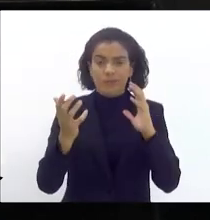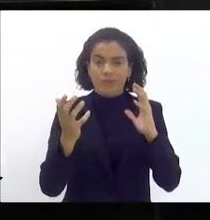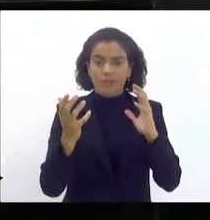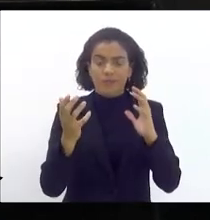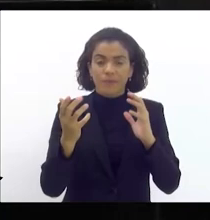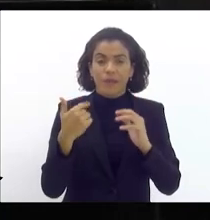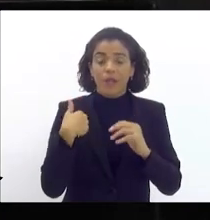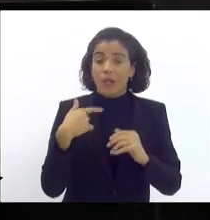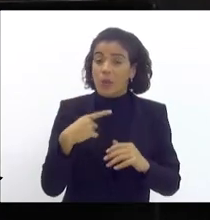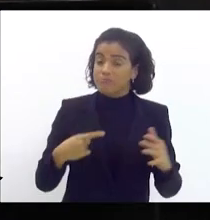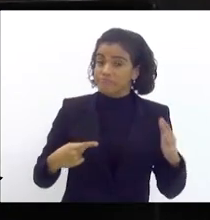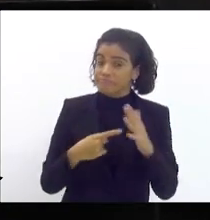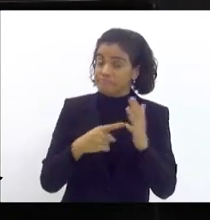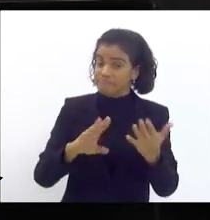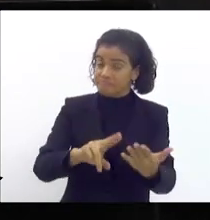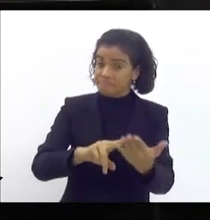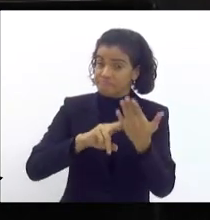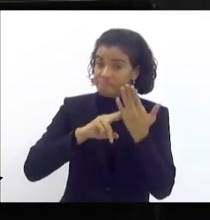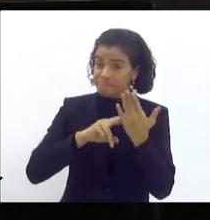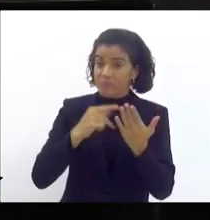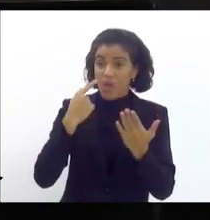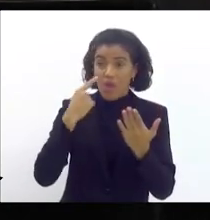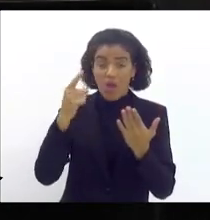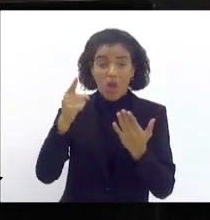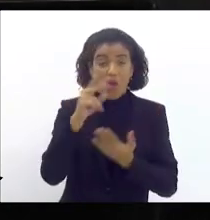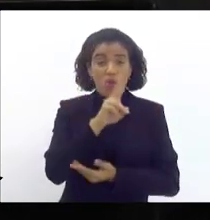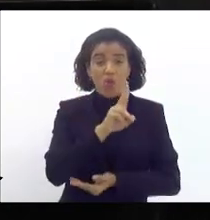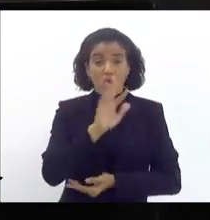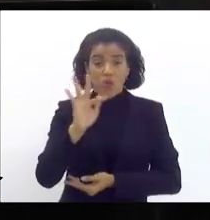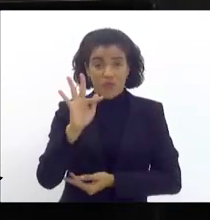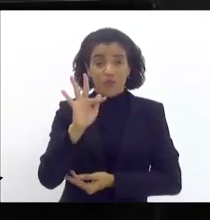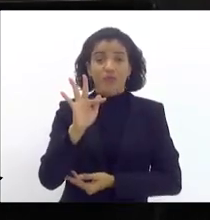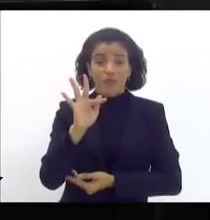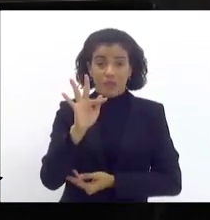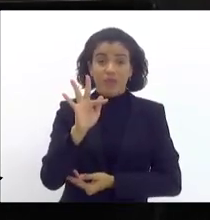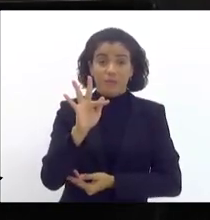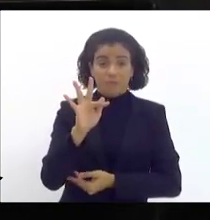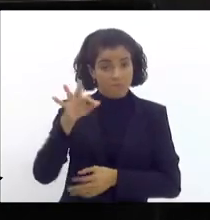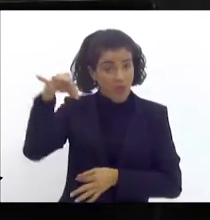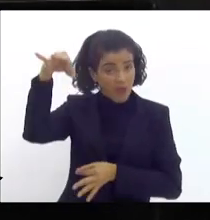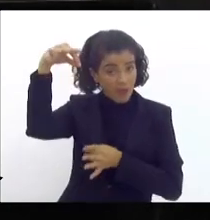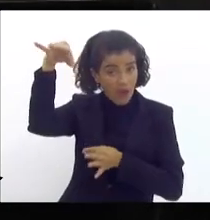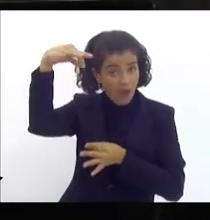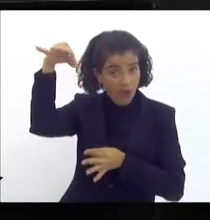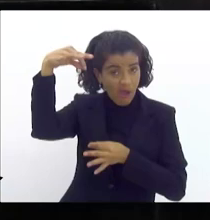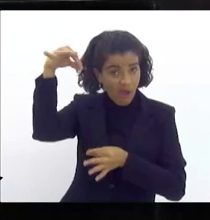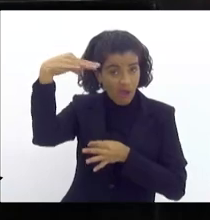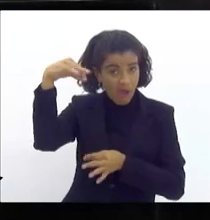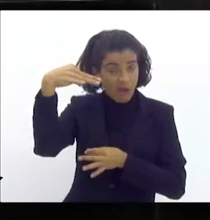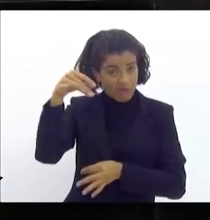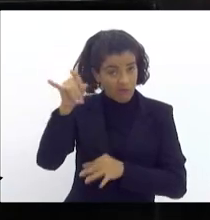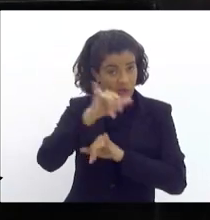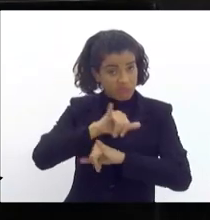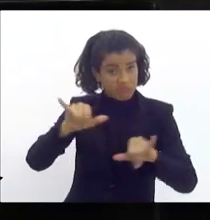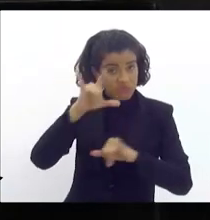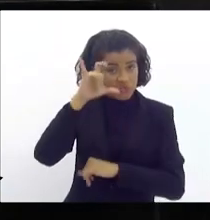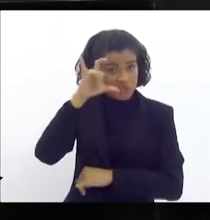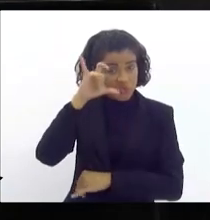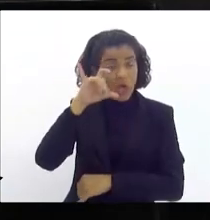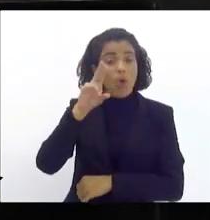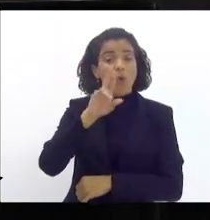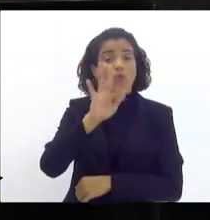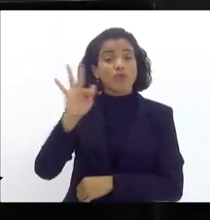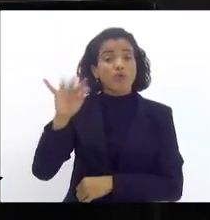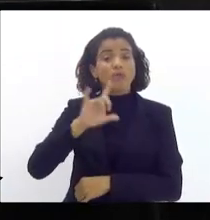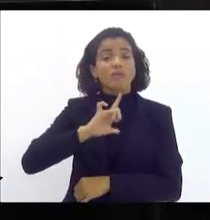Recebemos uma denúncia. A UF, está aqui, está postada no Instagram, teve um